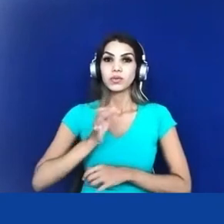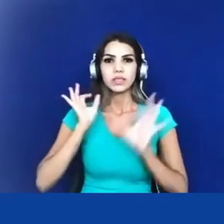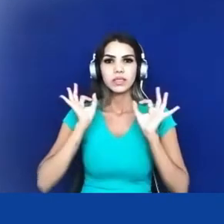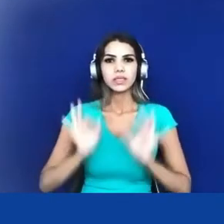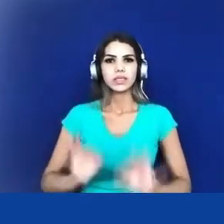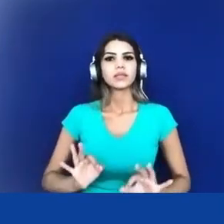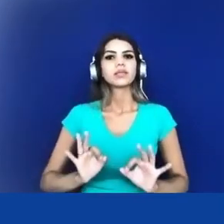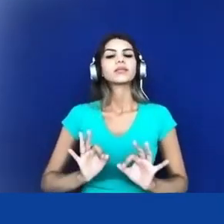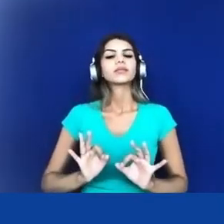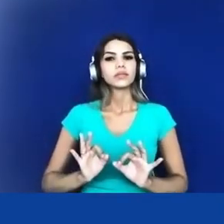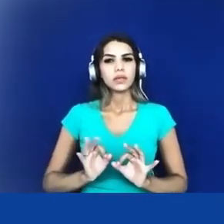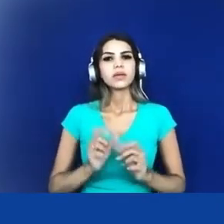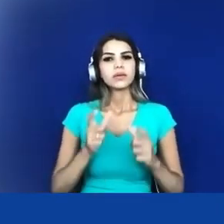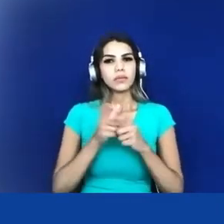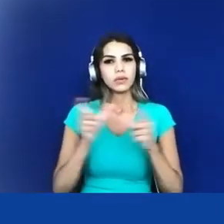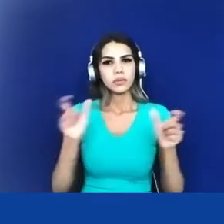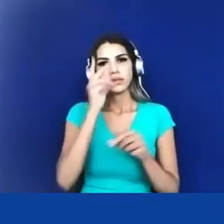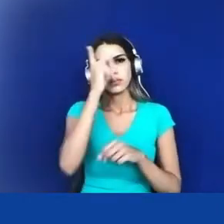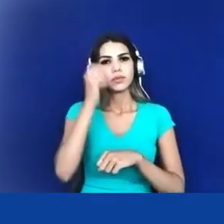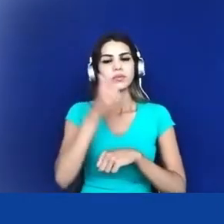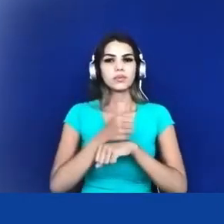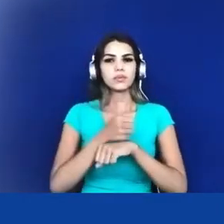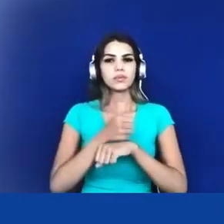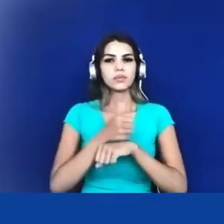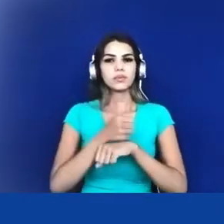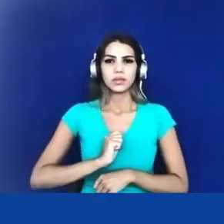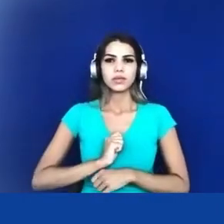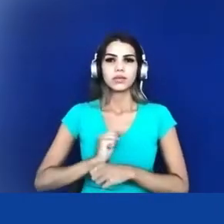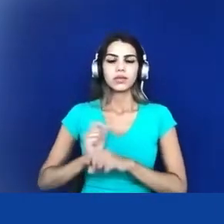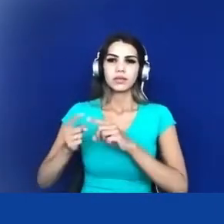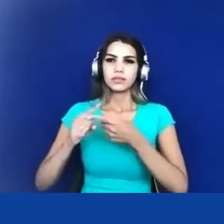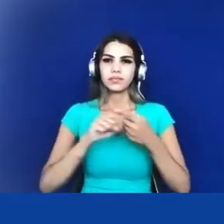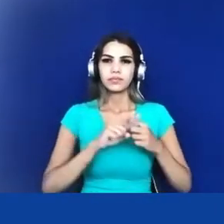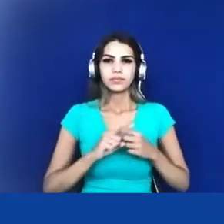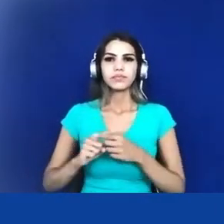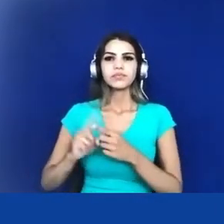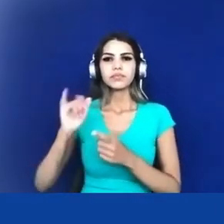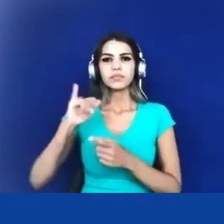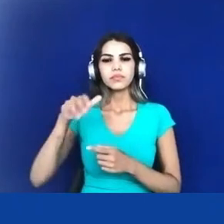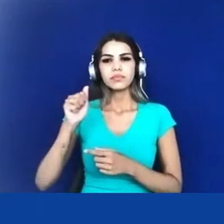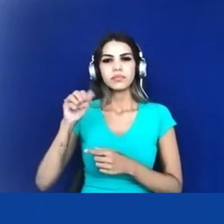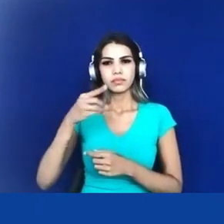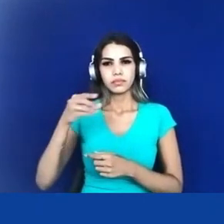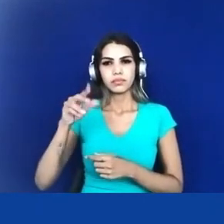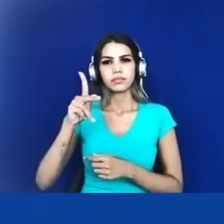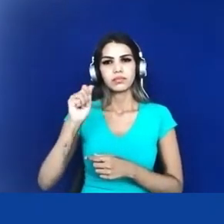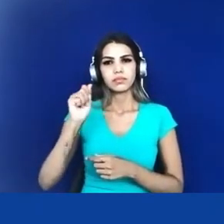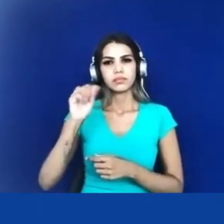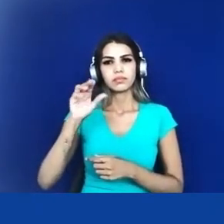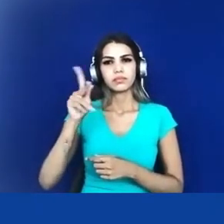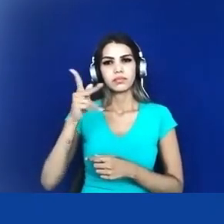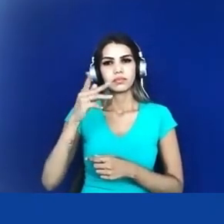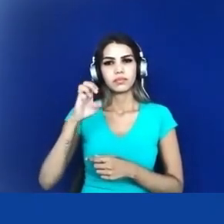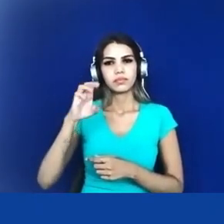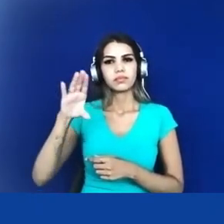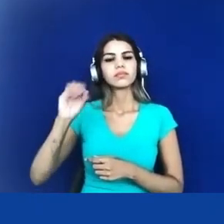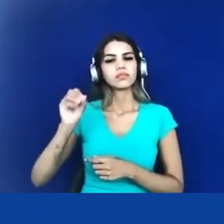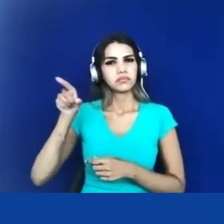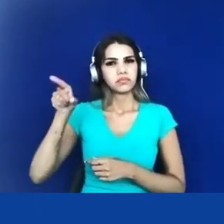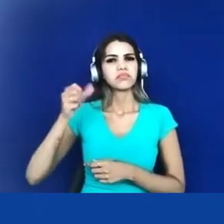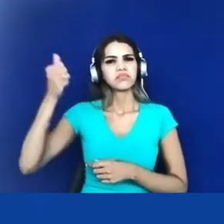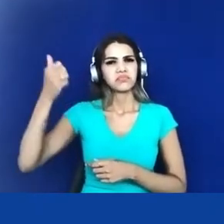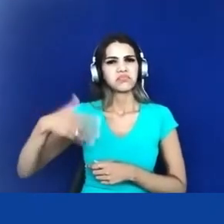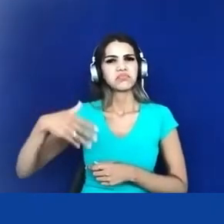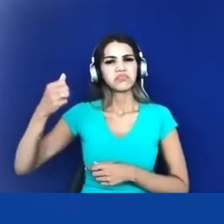antropólogos com os quais a gente tem dialogado João Pacheco de Oliveira tem feito isso de uma forma muito importante o